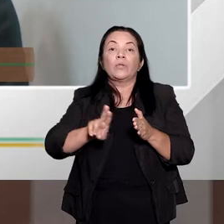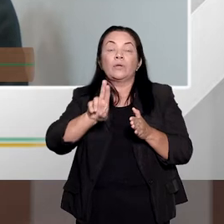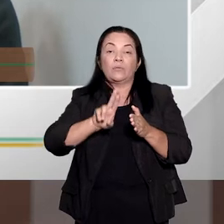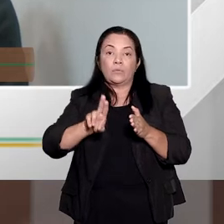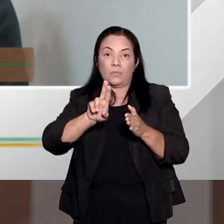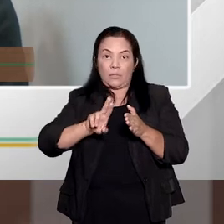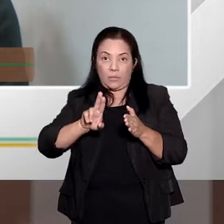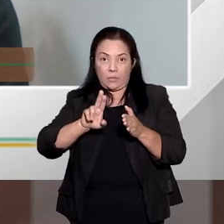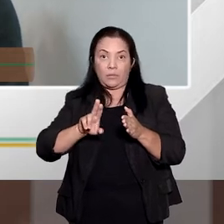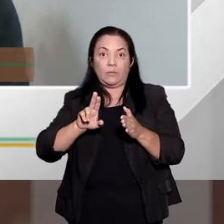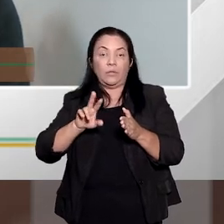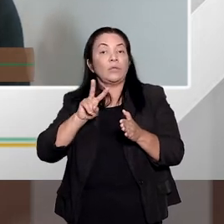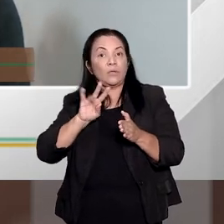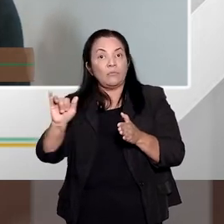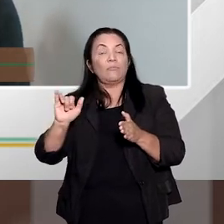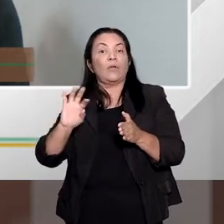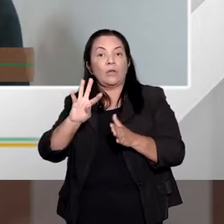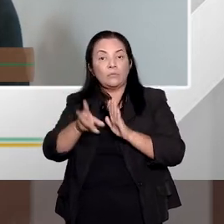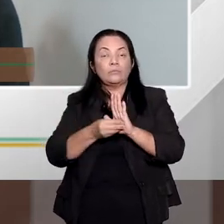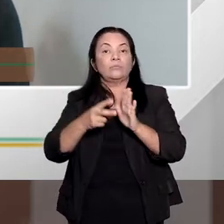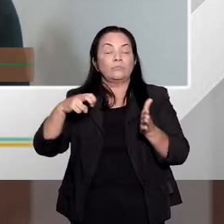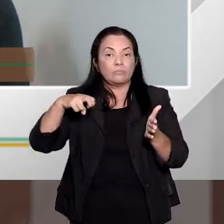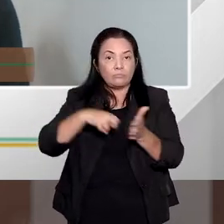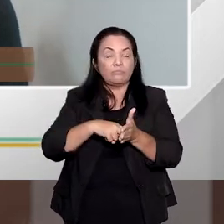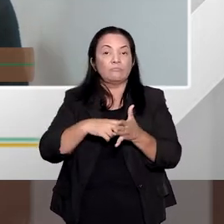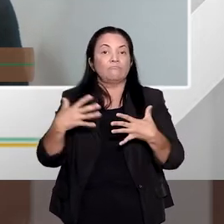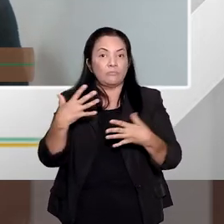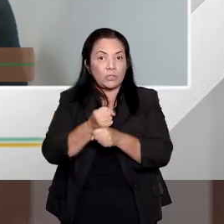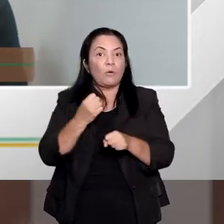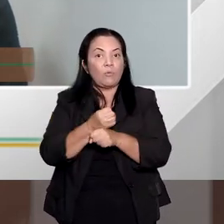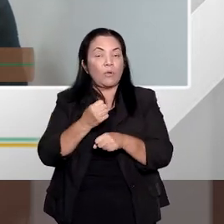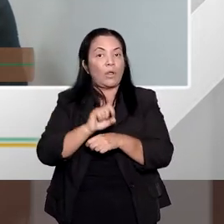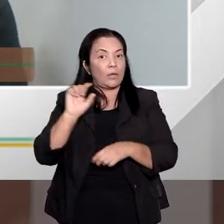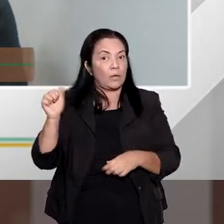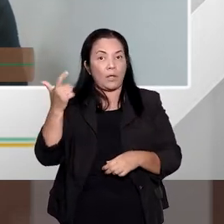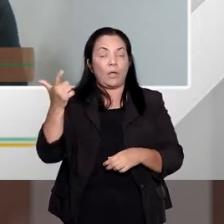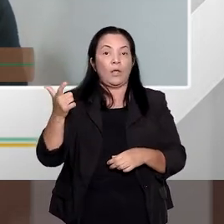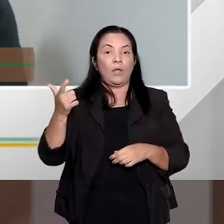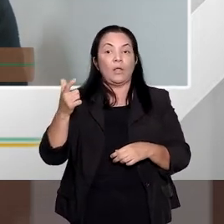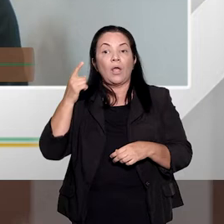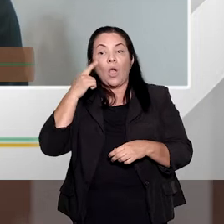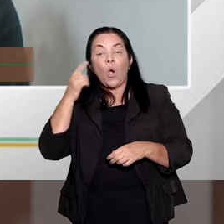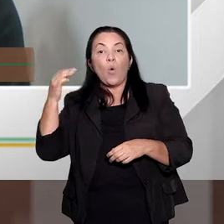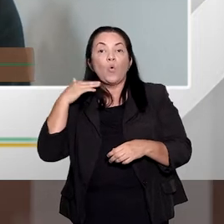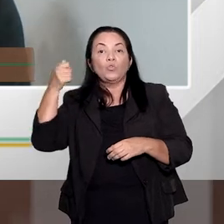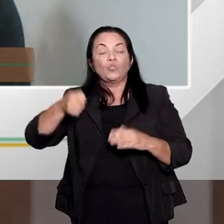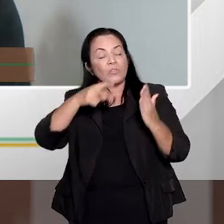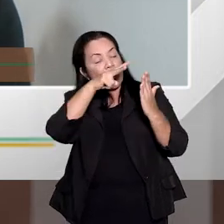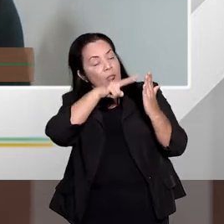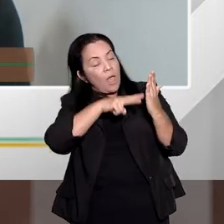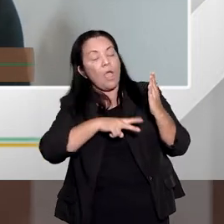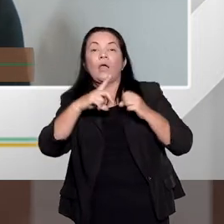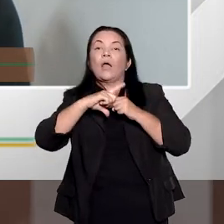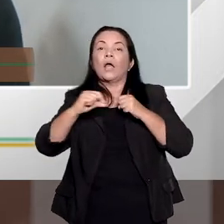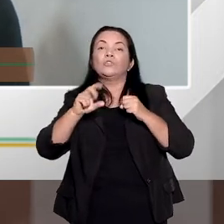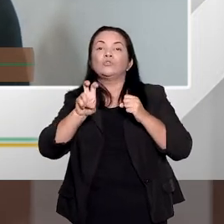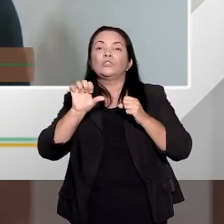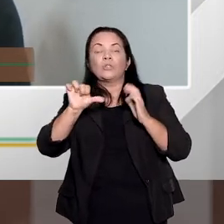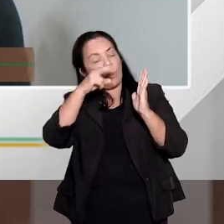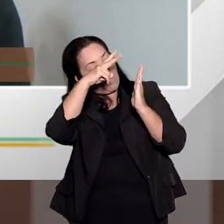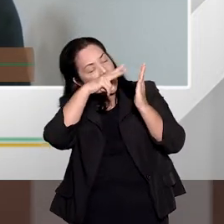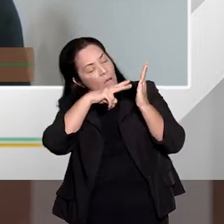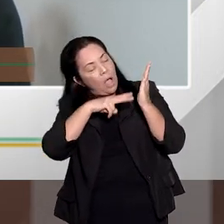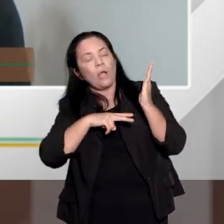esses valores, essas margens. Então, é claro, o juiz vai olhar para o artigo 59, vai fundamentar. Então, ele tem que